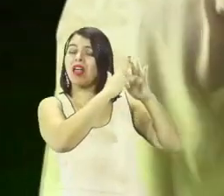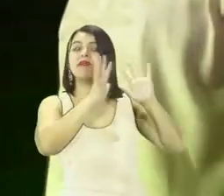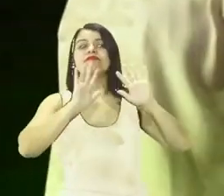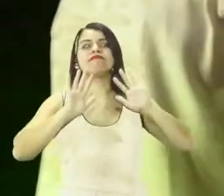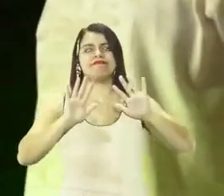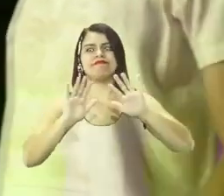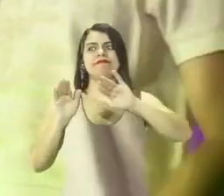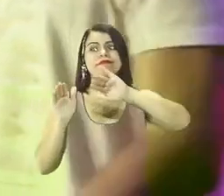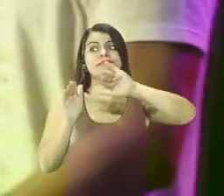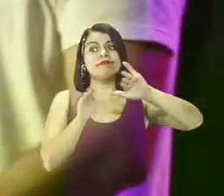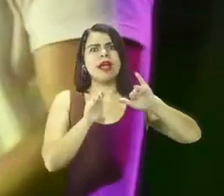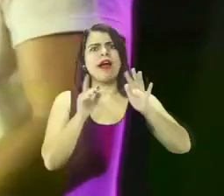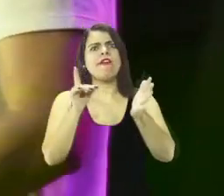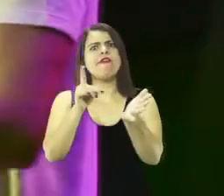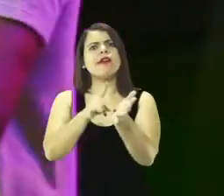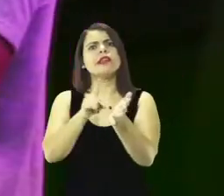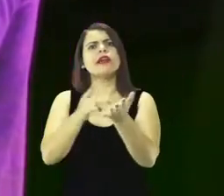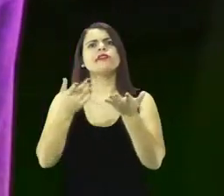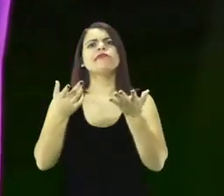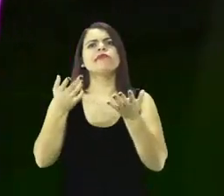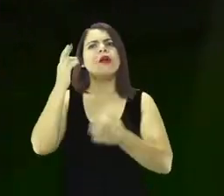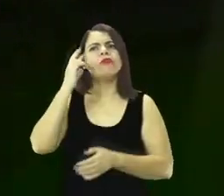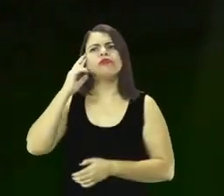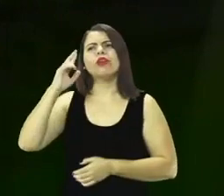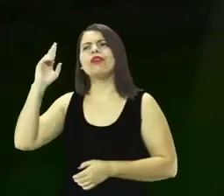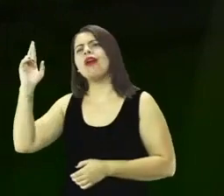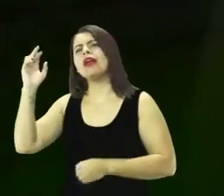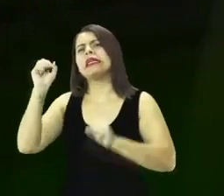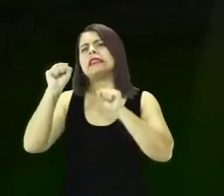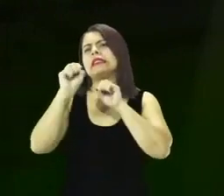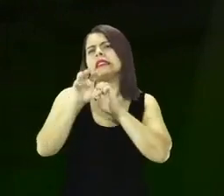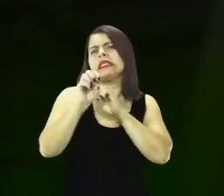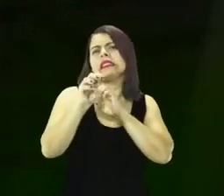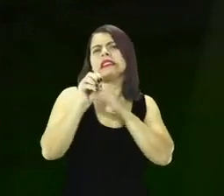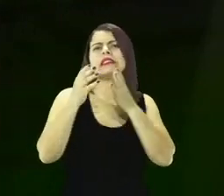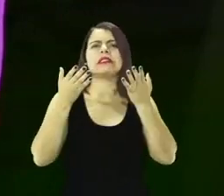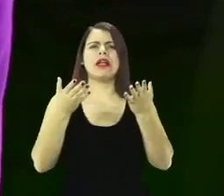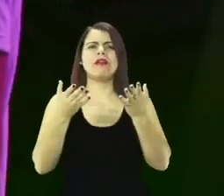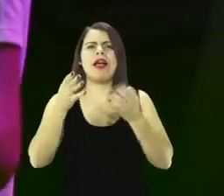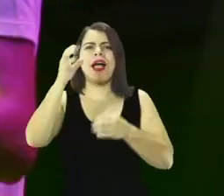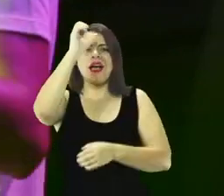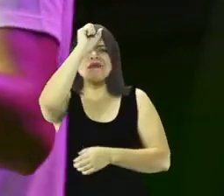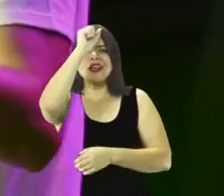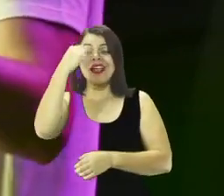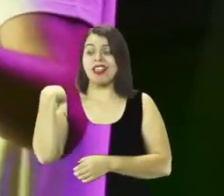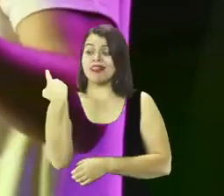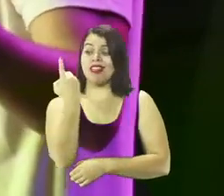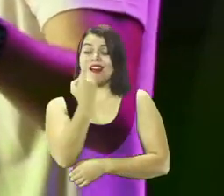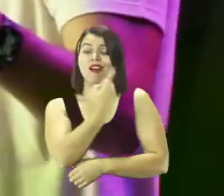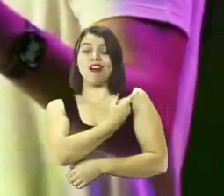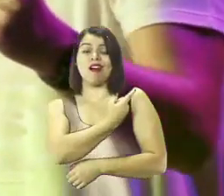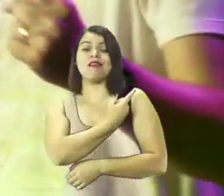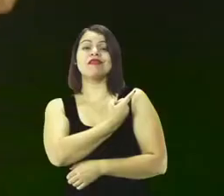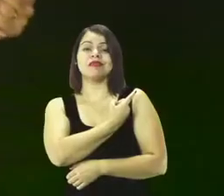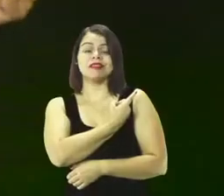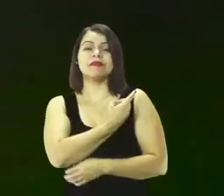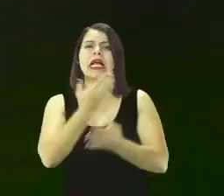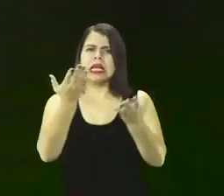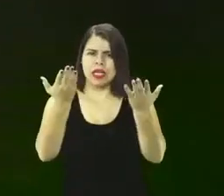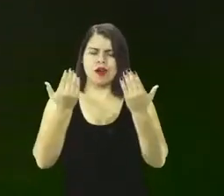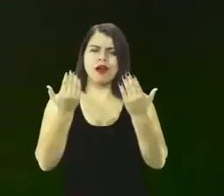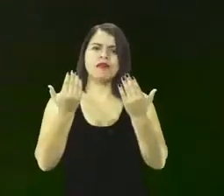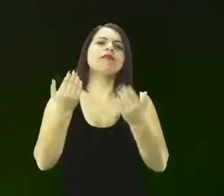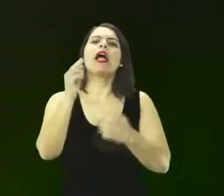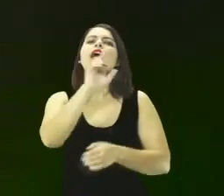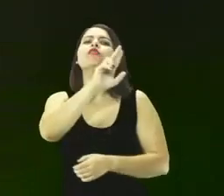capacitar a aprender. E a mim também, todos nós. E eu quero pedir que você diga assim comigo, em nome de Jesus, diga aí eu